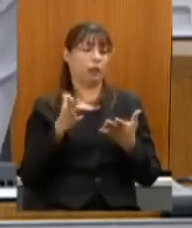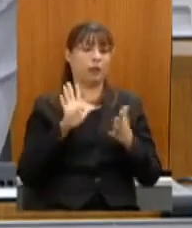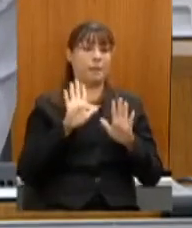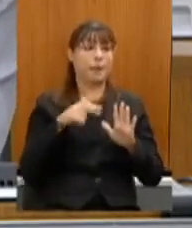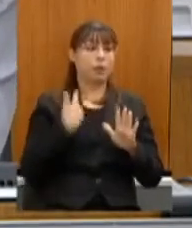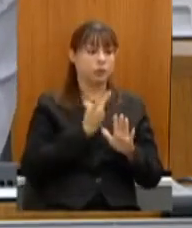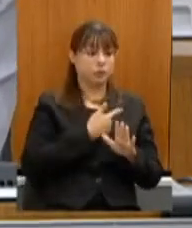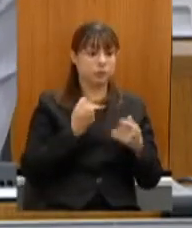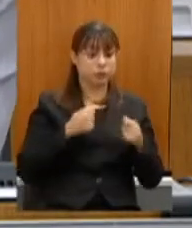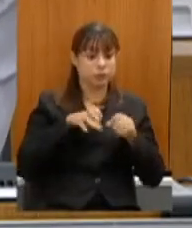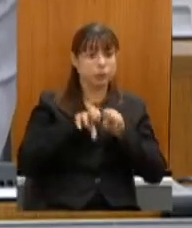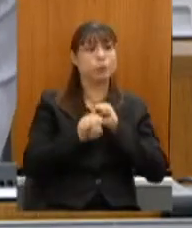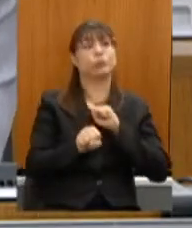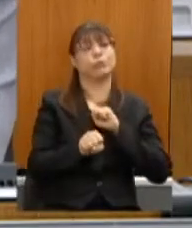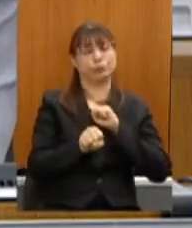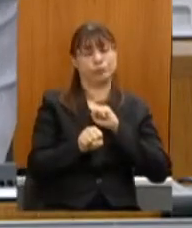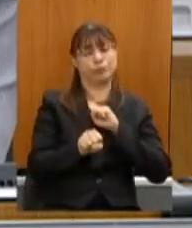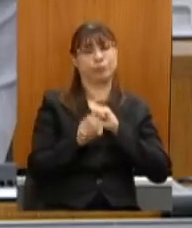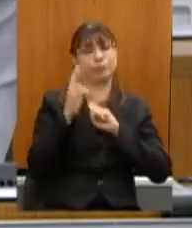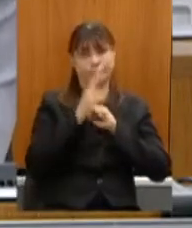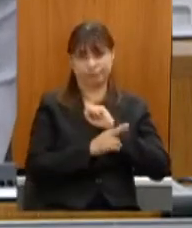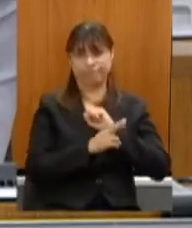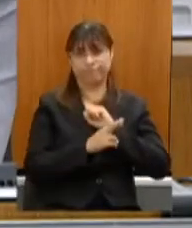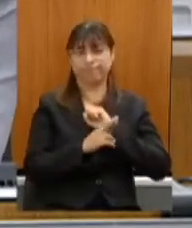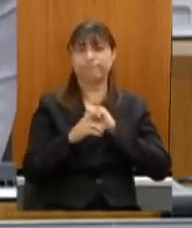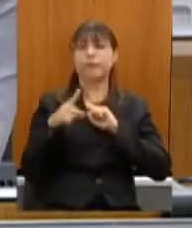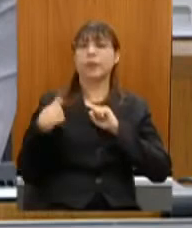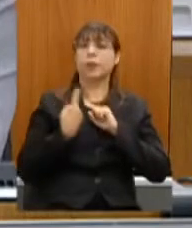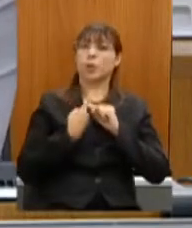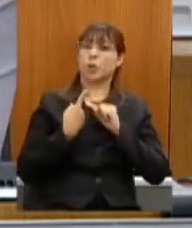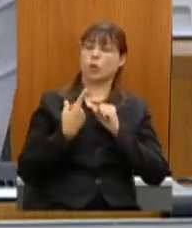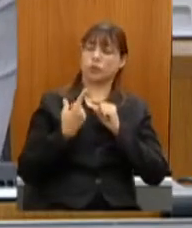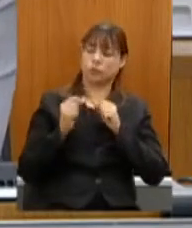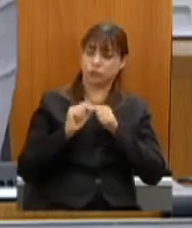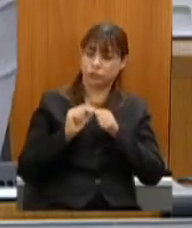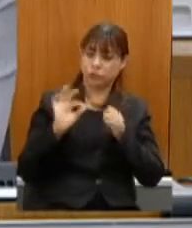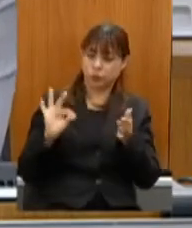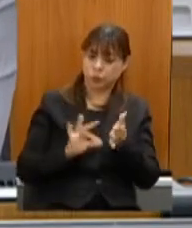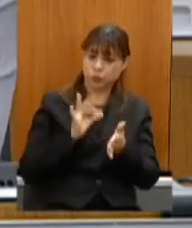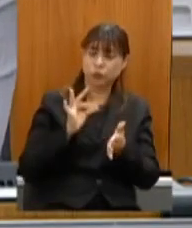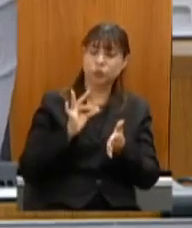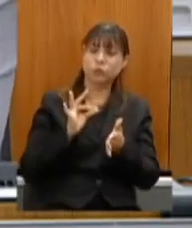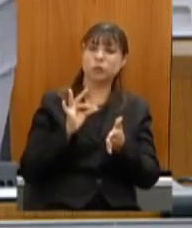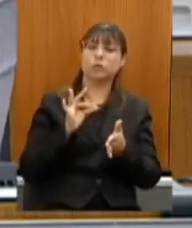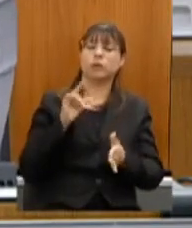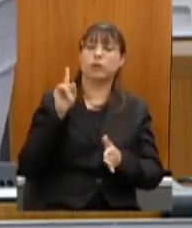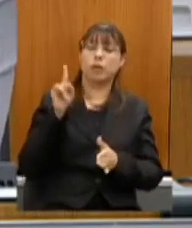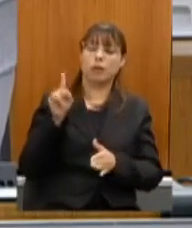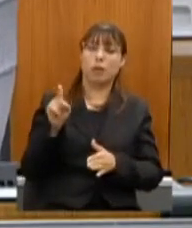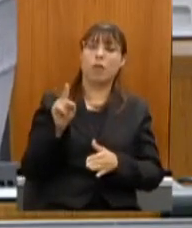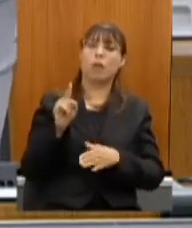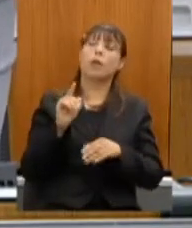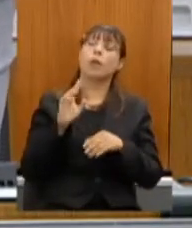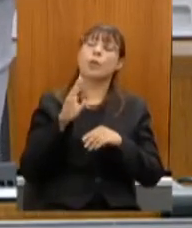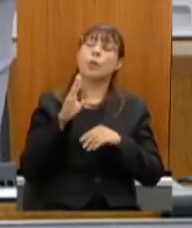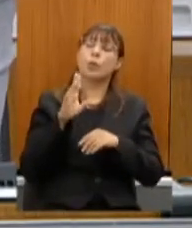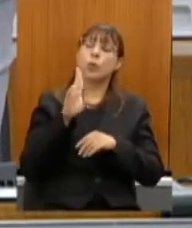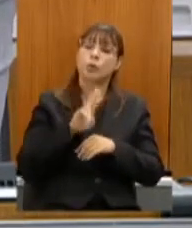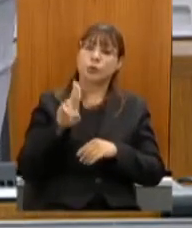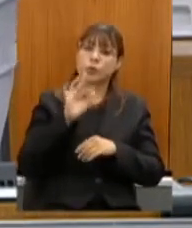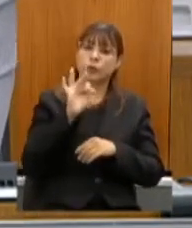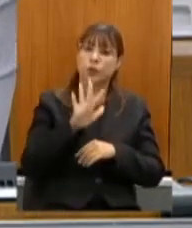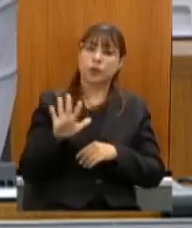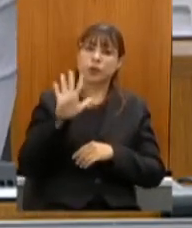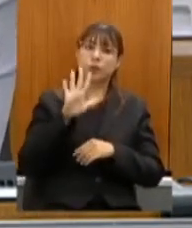de formação e aí nós fizemos um contrato um convênio com a Universidade Federal do Rio de Janeiro que é a primeira escola de Minas